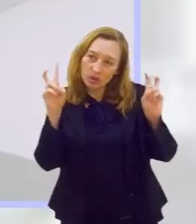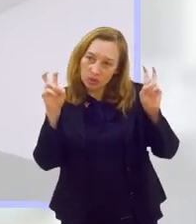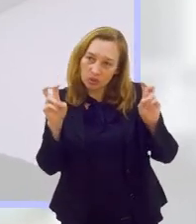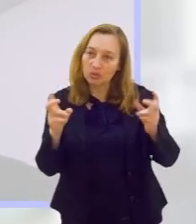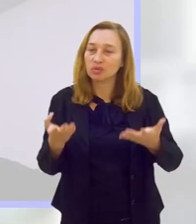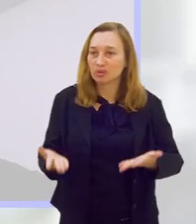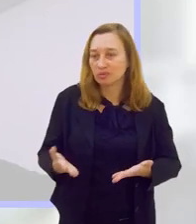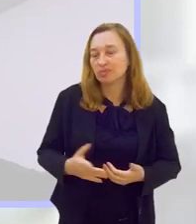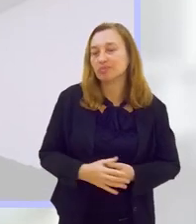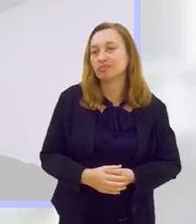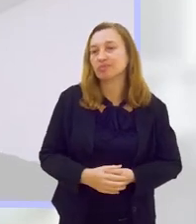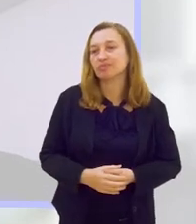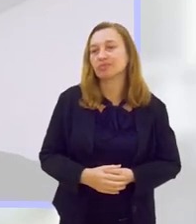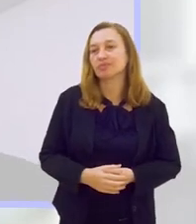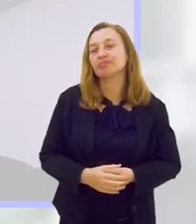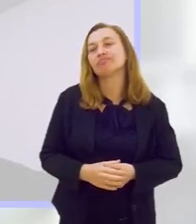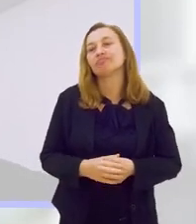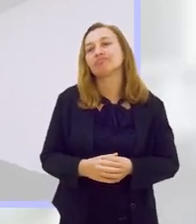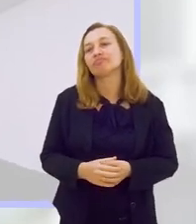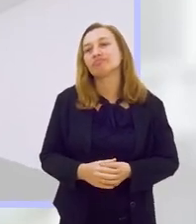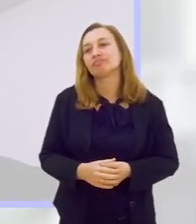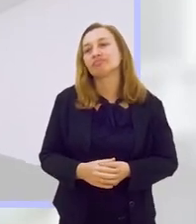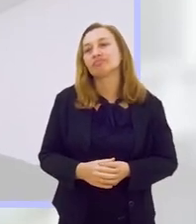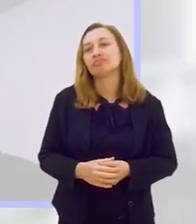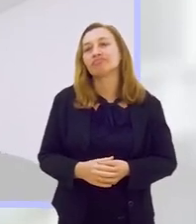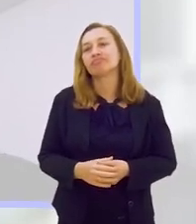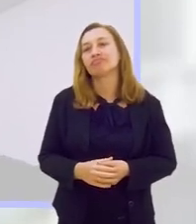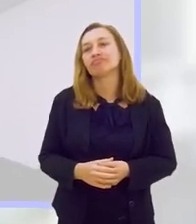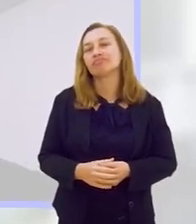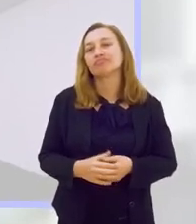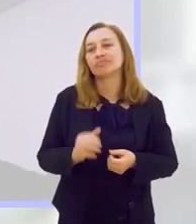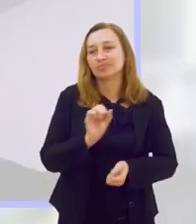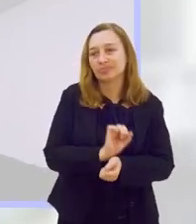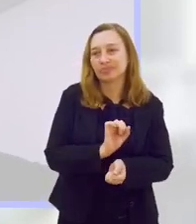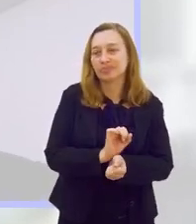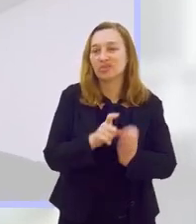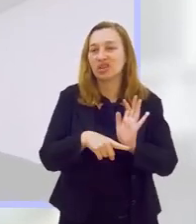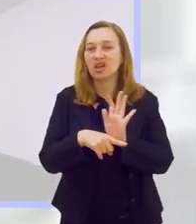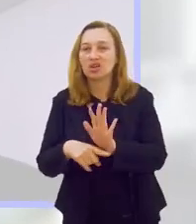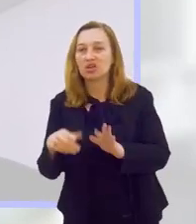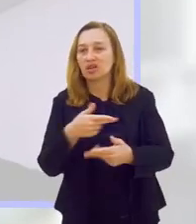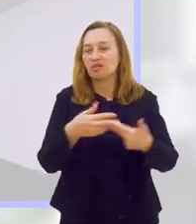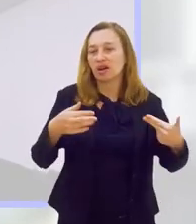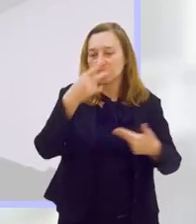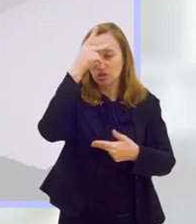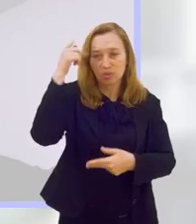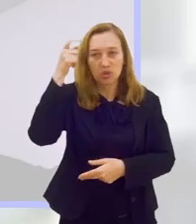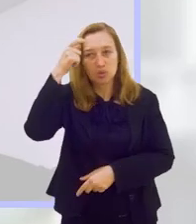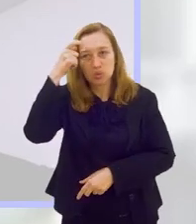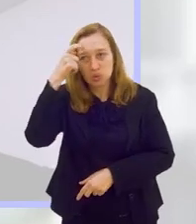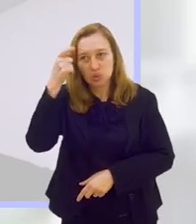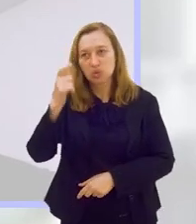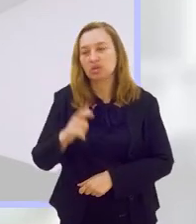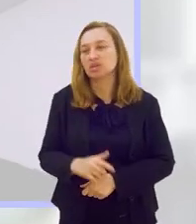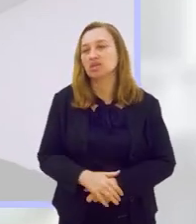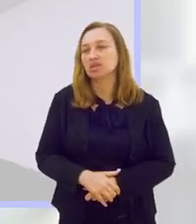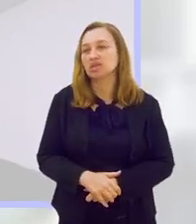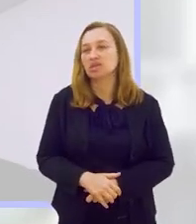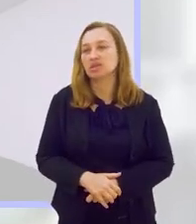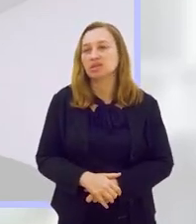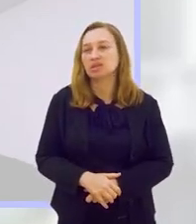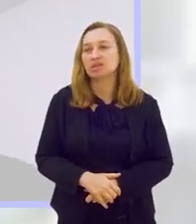também sobre que você trouxe. Espero que essa matéria ajude muitas pessoas a se